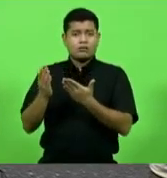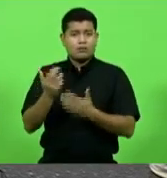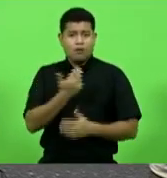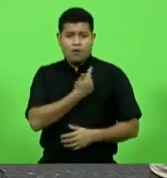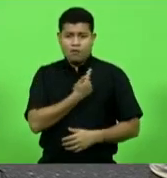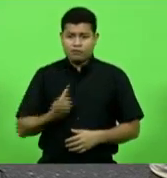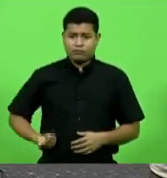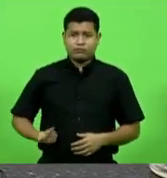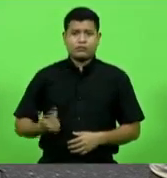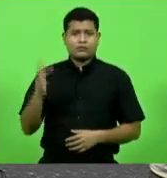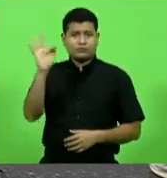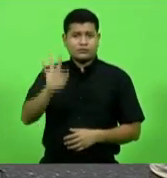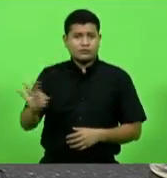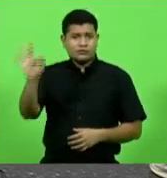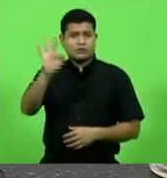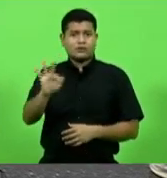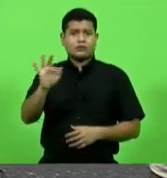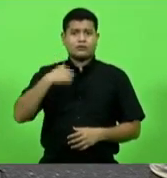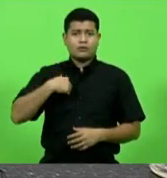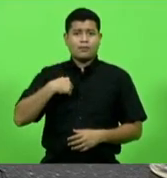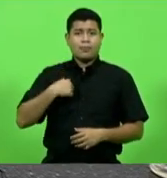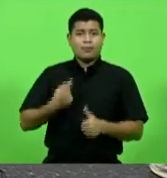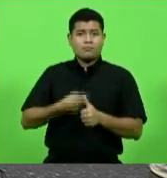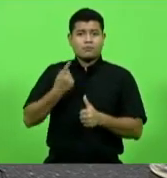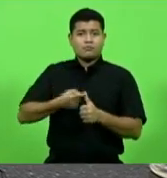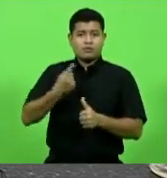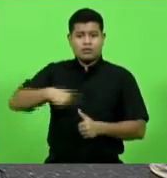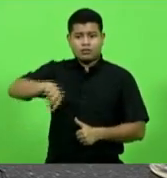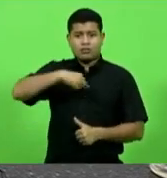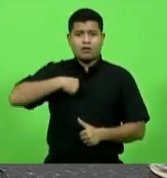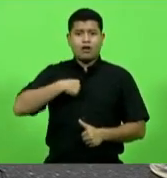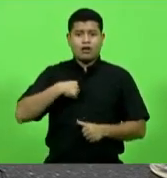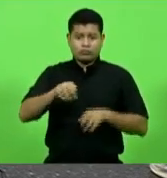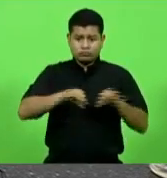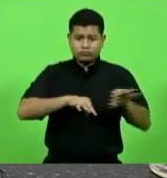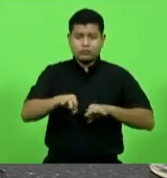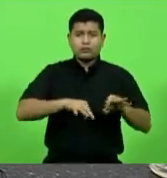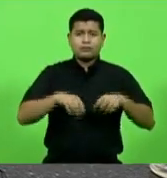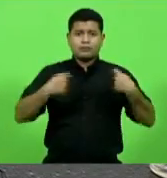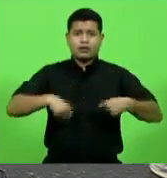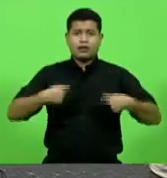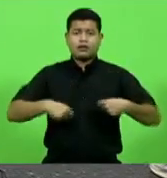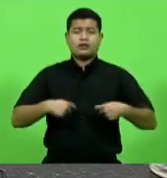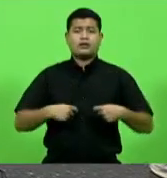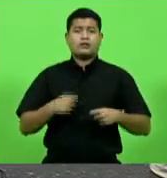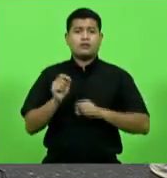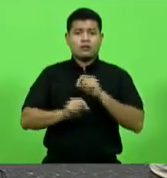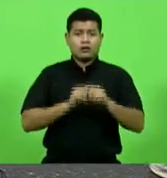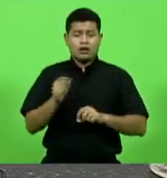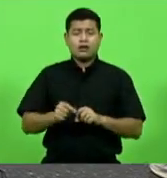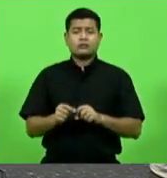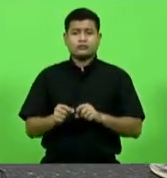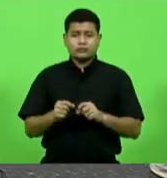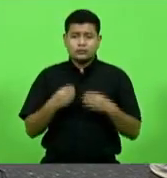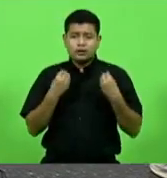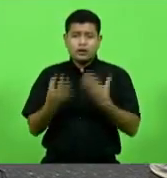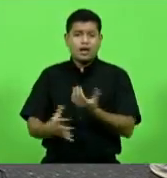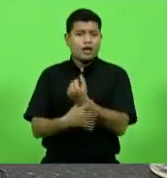deixando as nossas rodovias em condições de segurança de